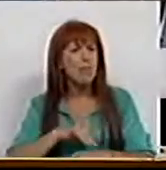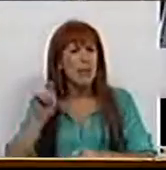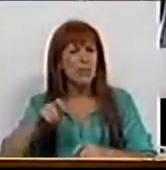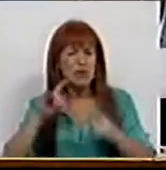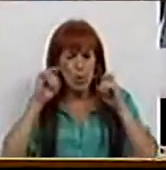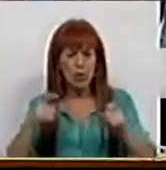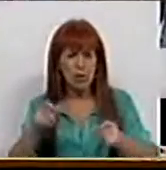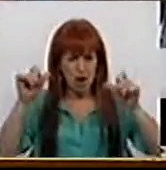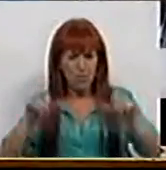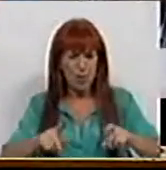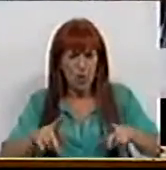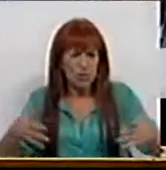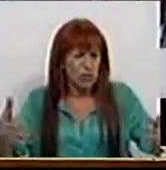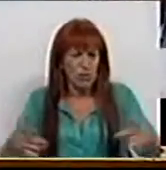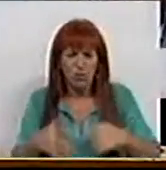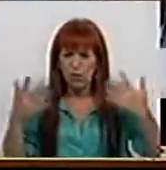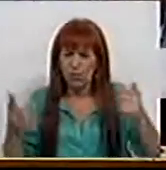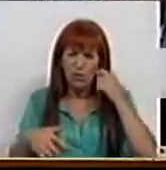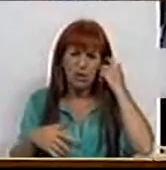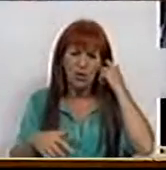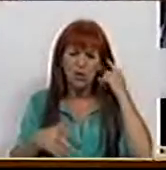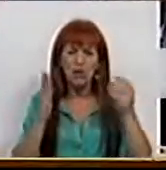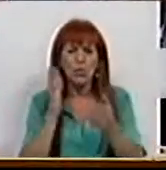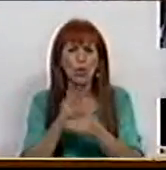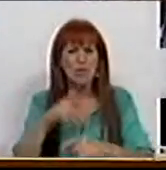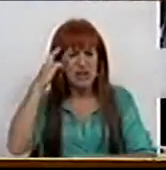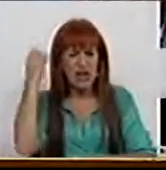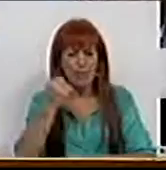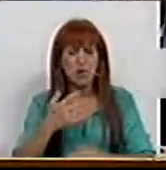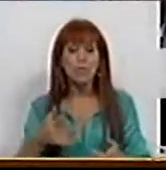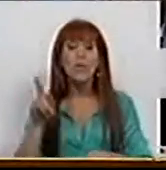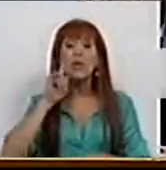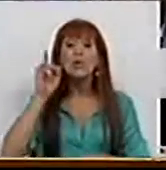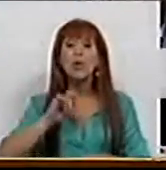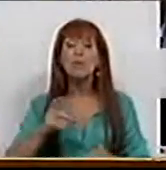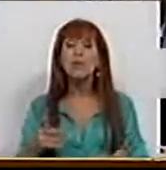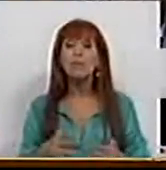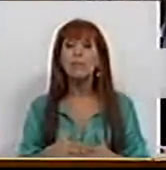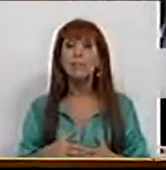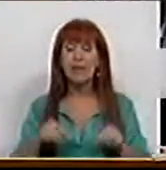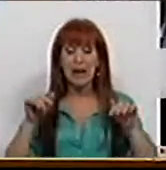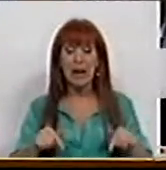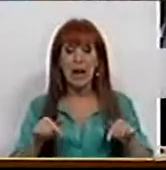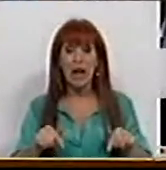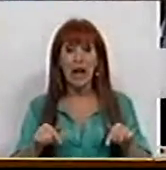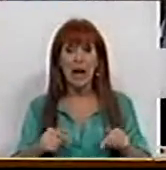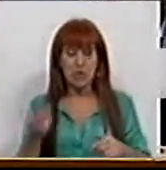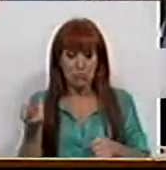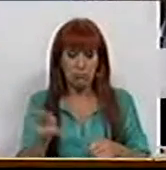controlar. É pior do que o processo criminal. Sr. Presidente, nestas